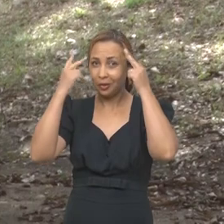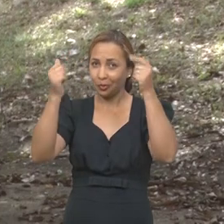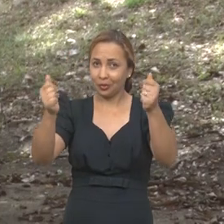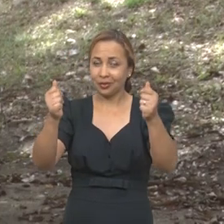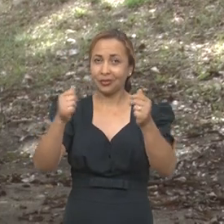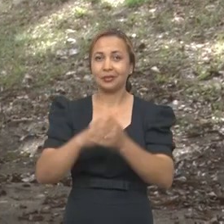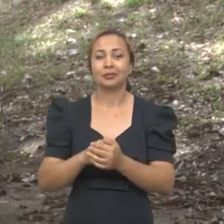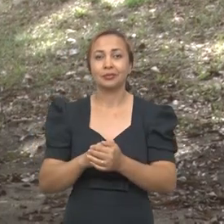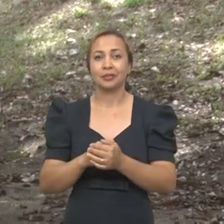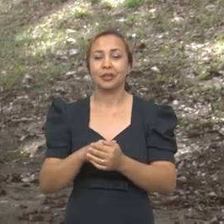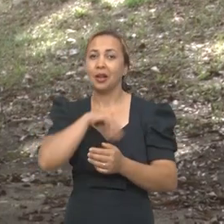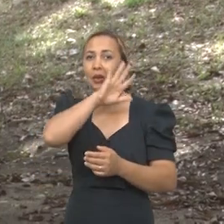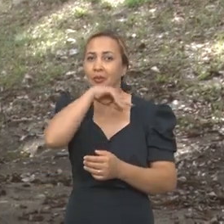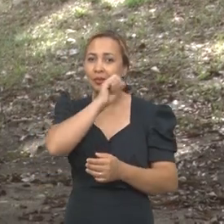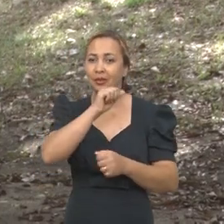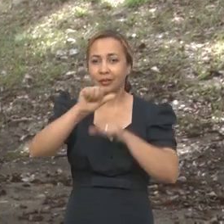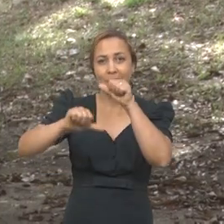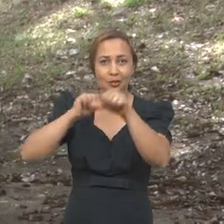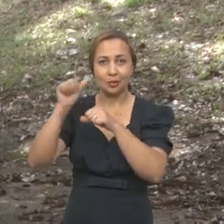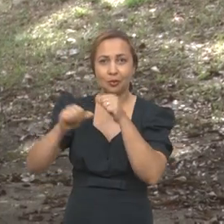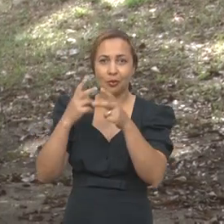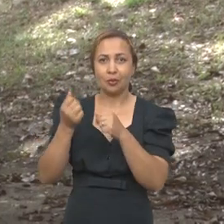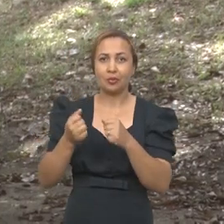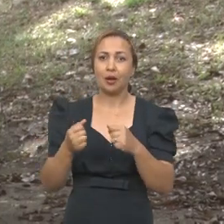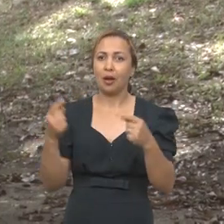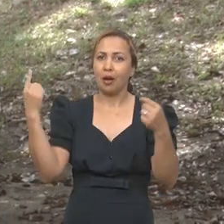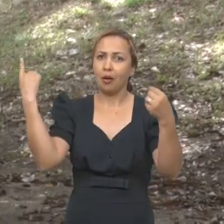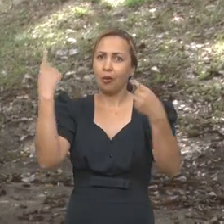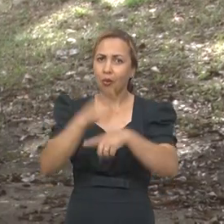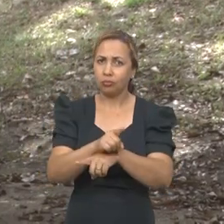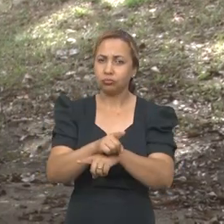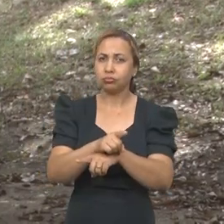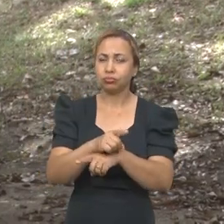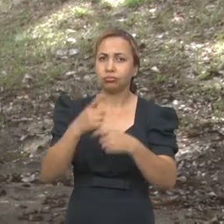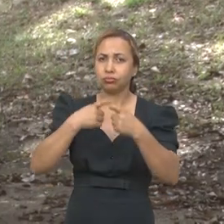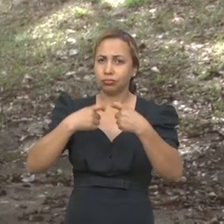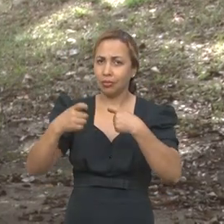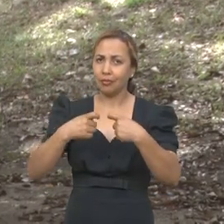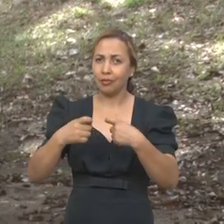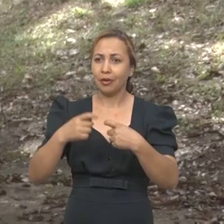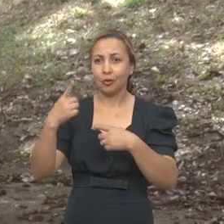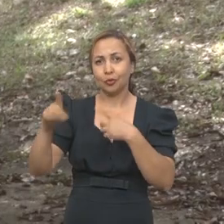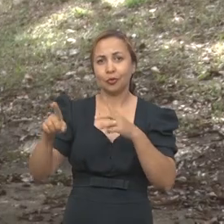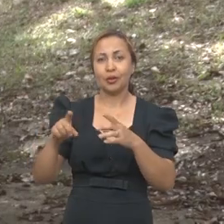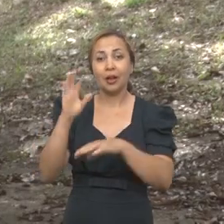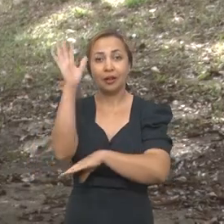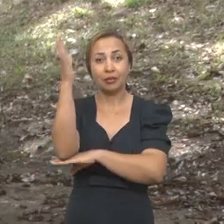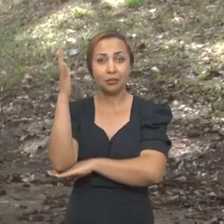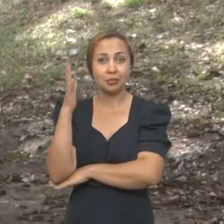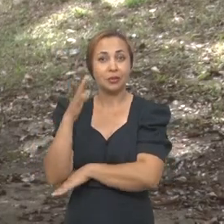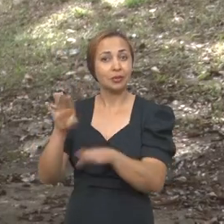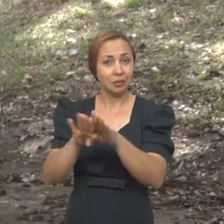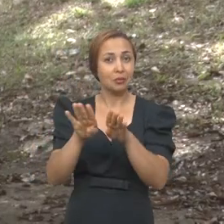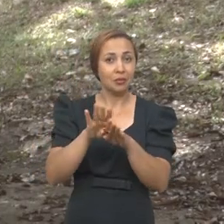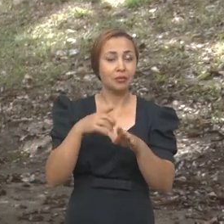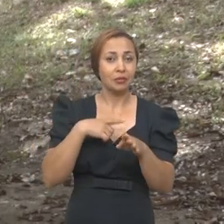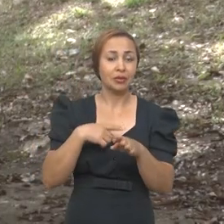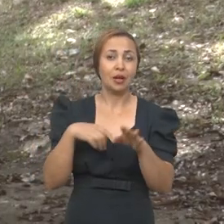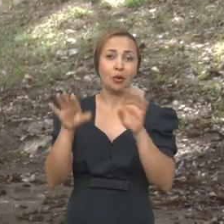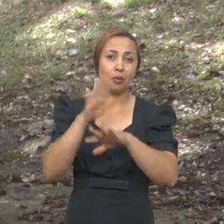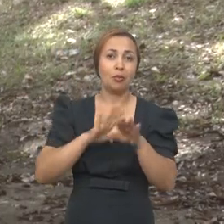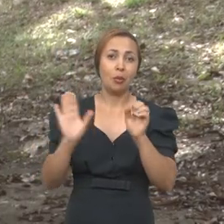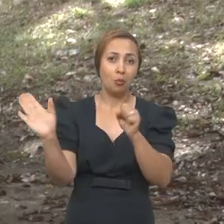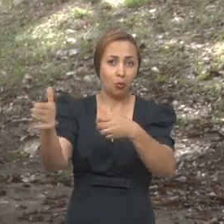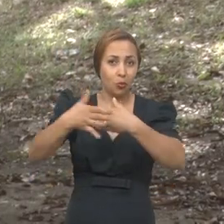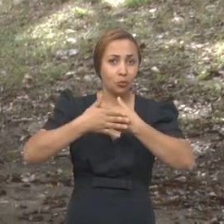No meio ambiente, os seres vivos desenvolvem maneiras de evitar ataques externos. E não apenas os animais. As plantas também possuem